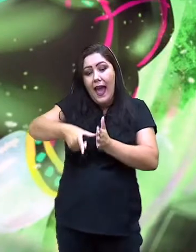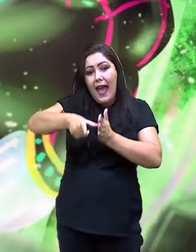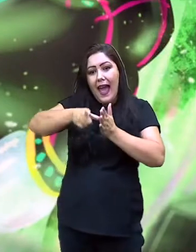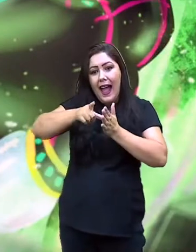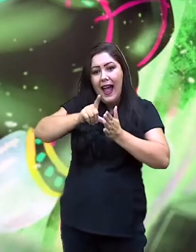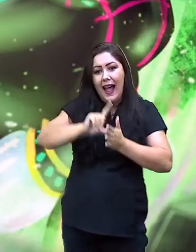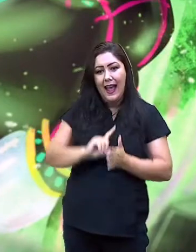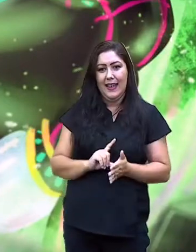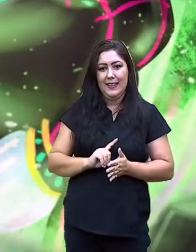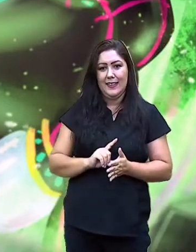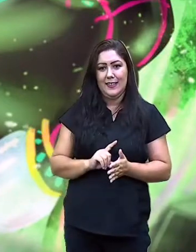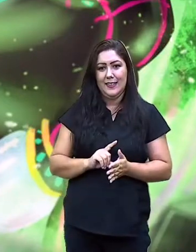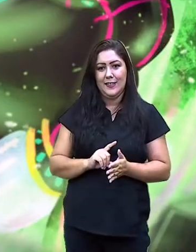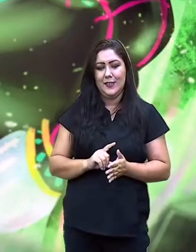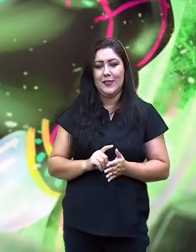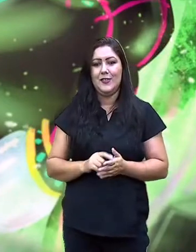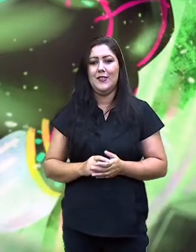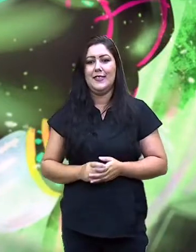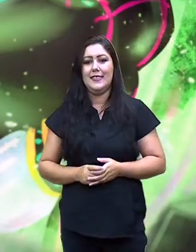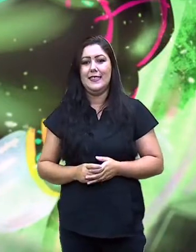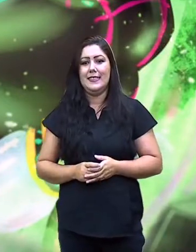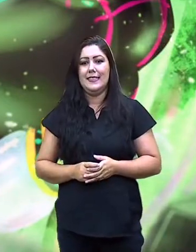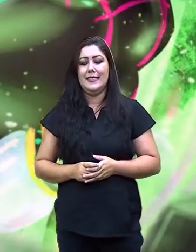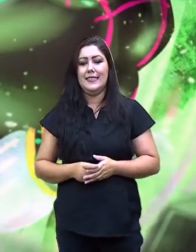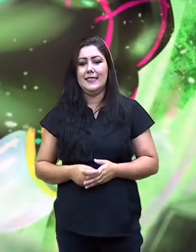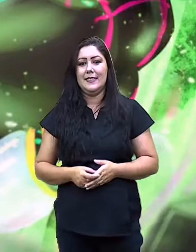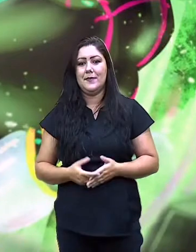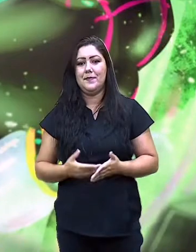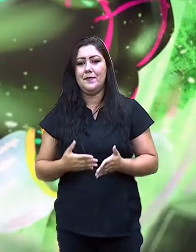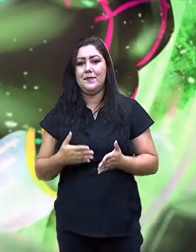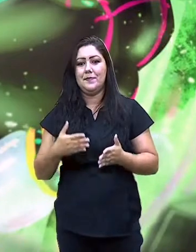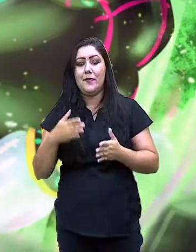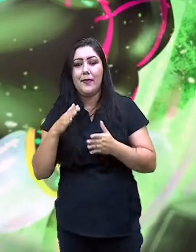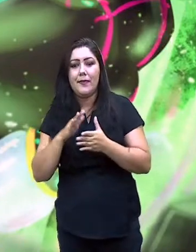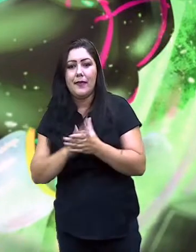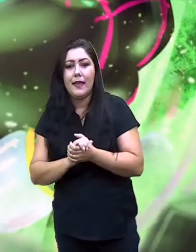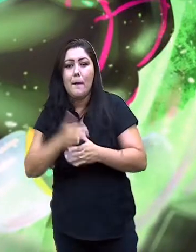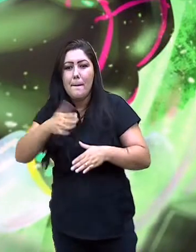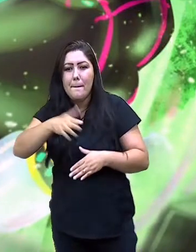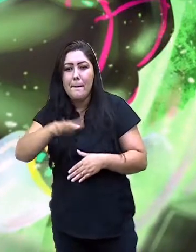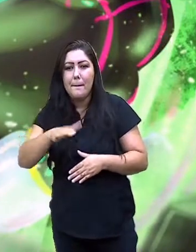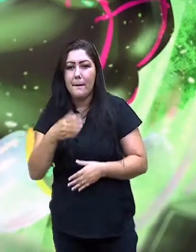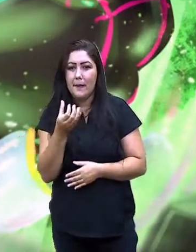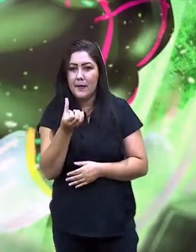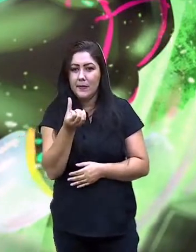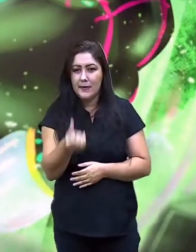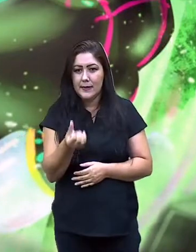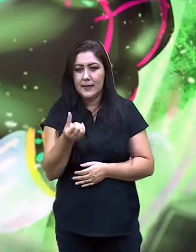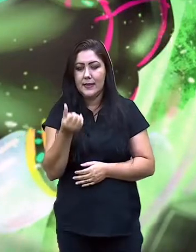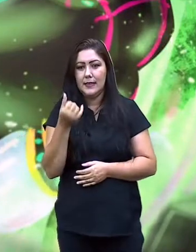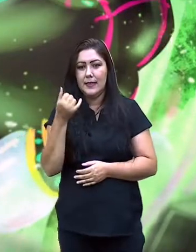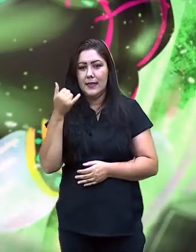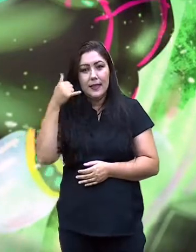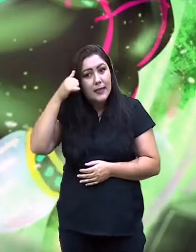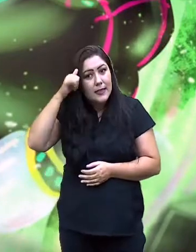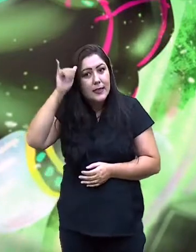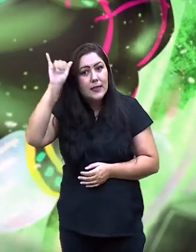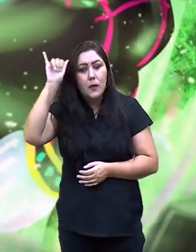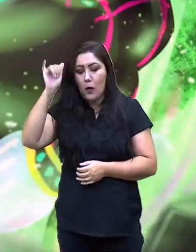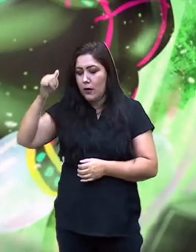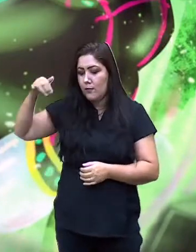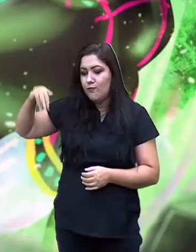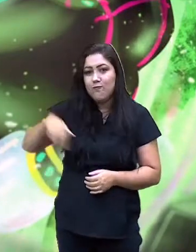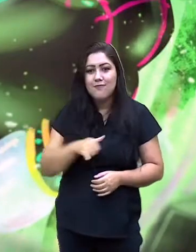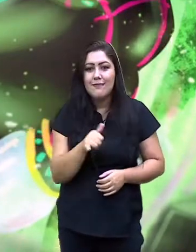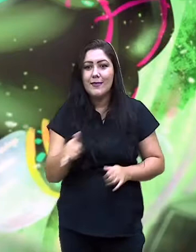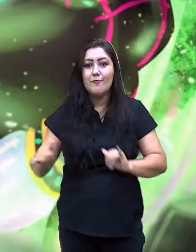então o que acontece lá? Mais ou menos seis bois como esse saem pelas ruas